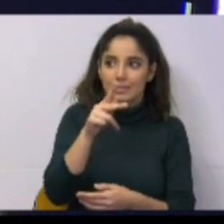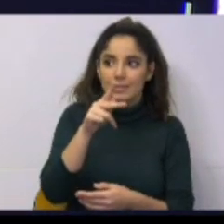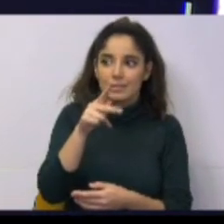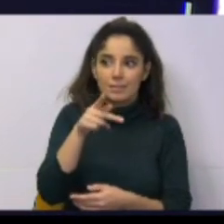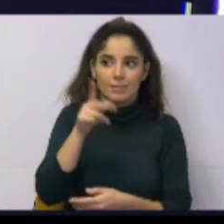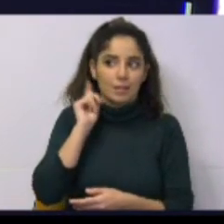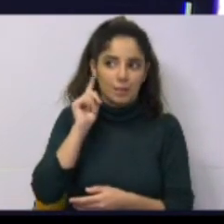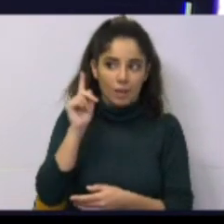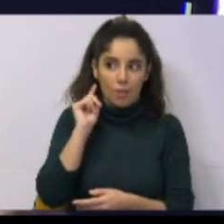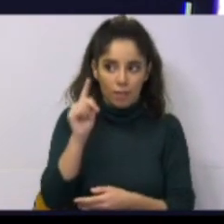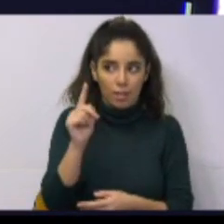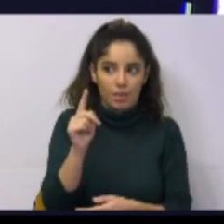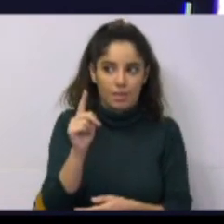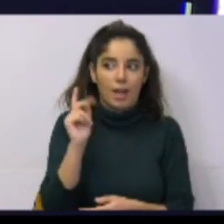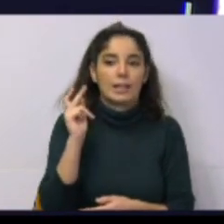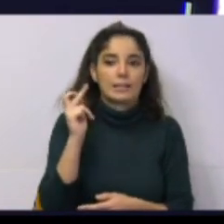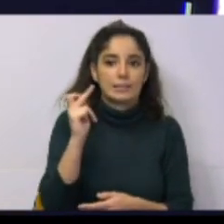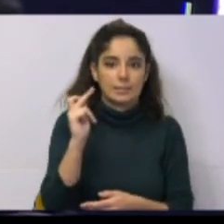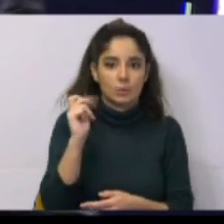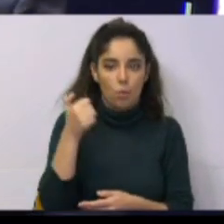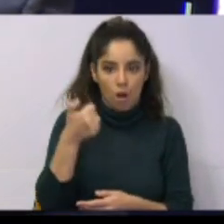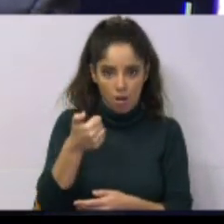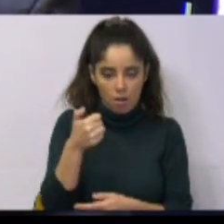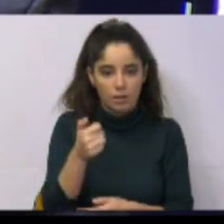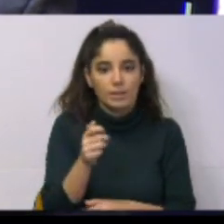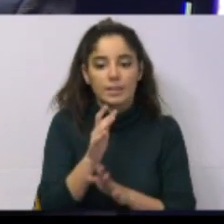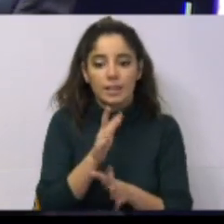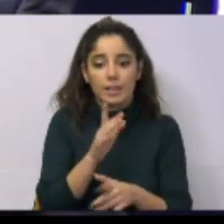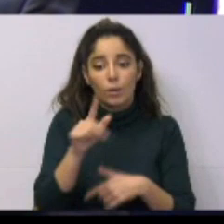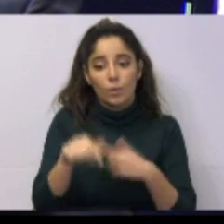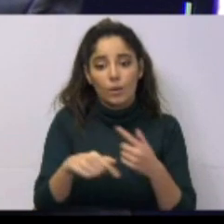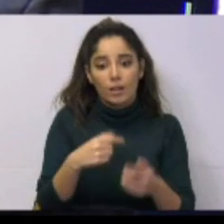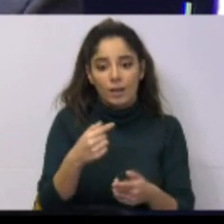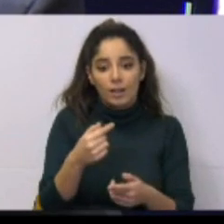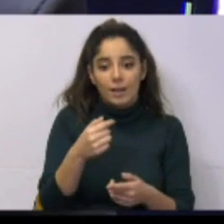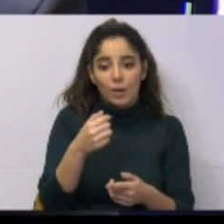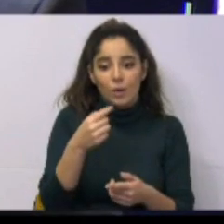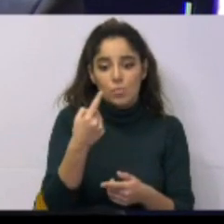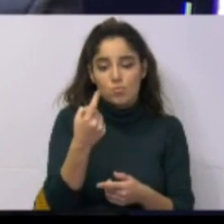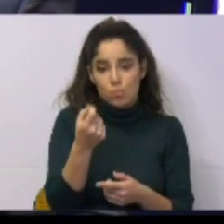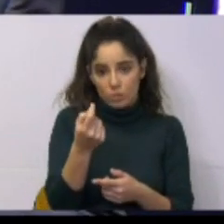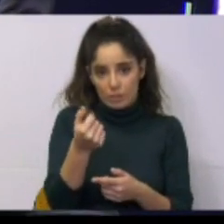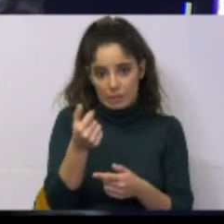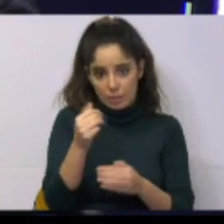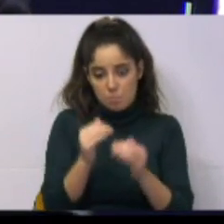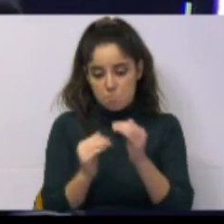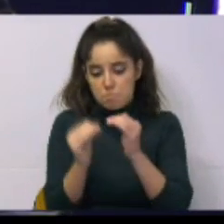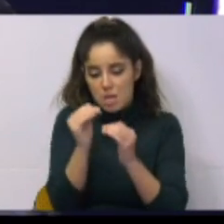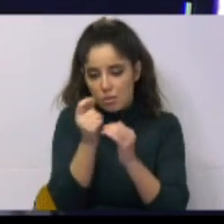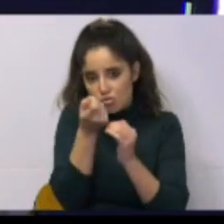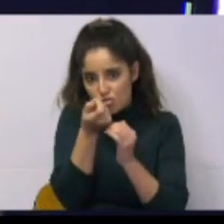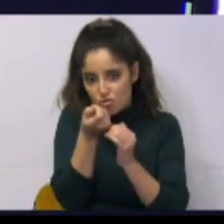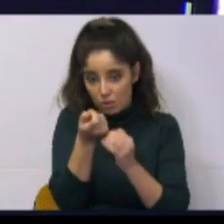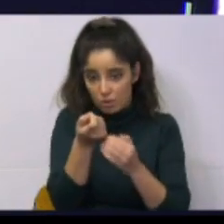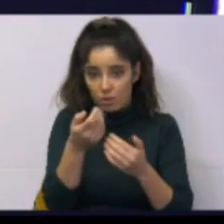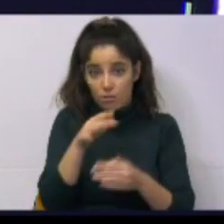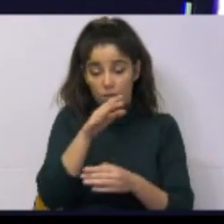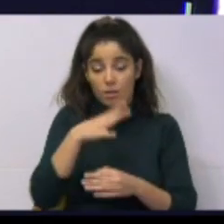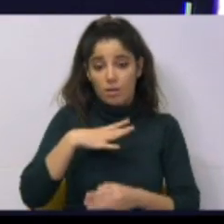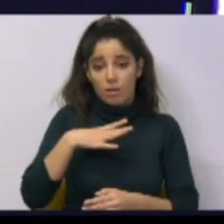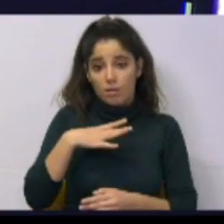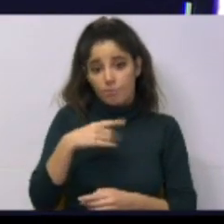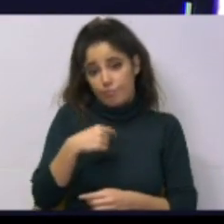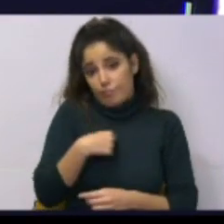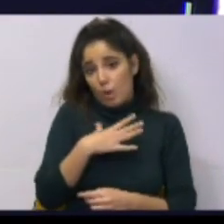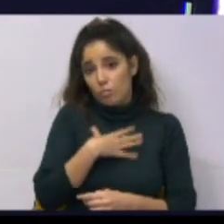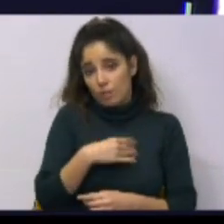E o último aumento que tiveram foi em 2013 e foi o aumento de um cento por quilo. Eu gostaria de saber o que é que o